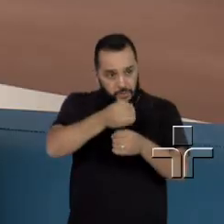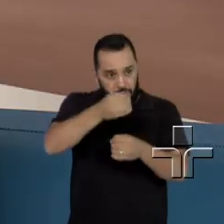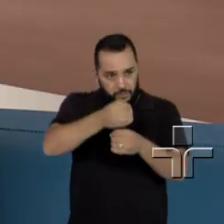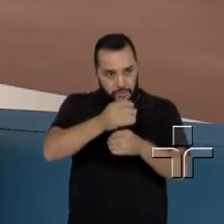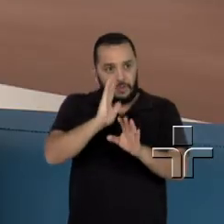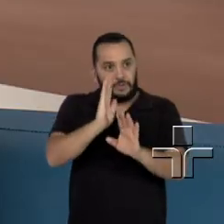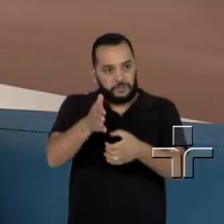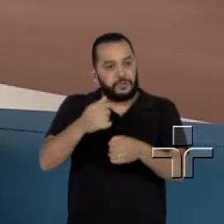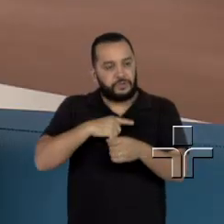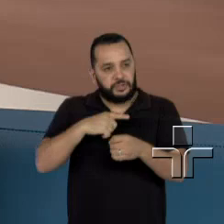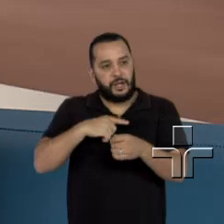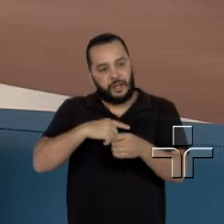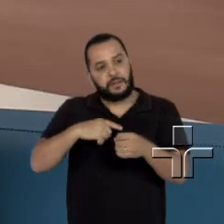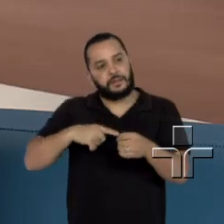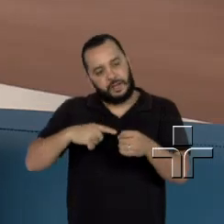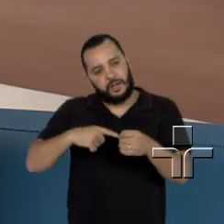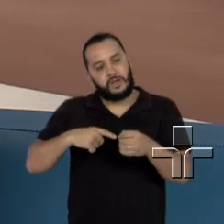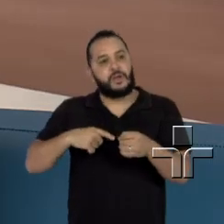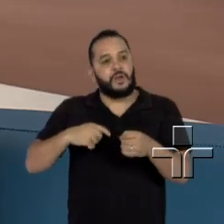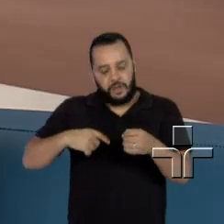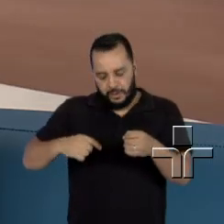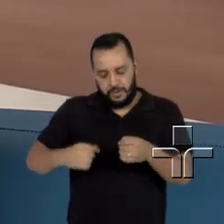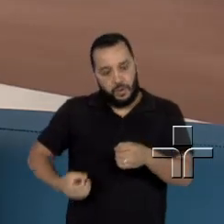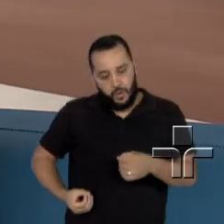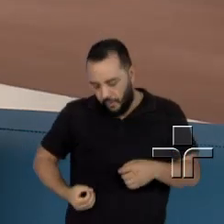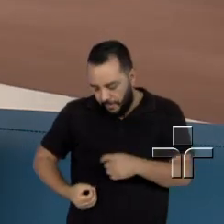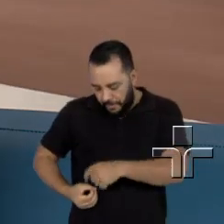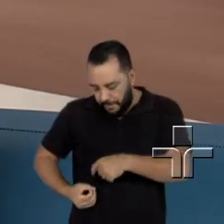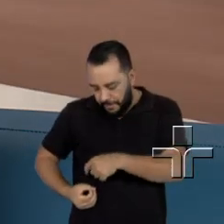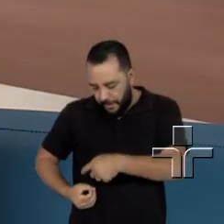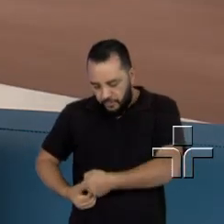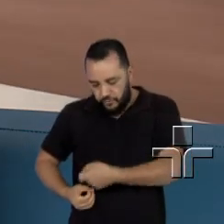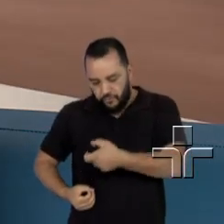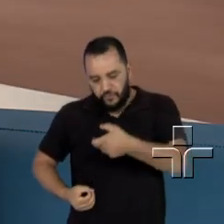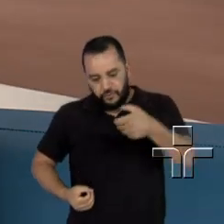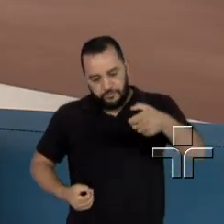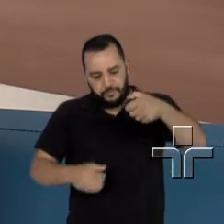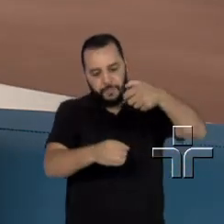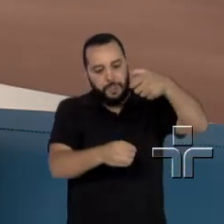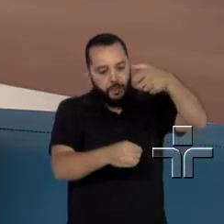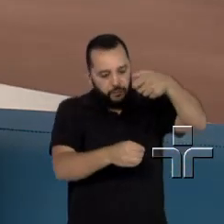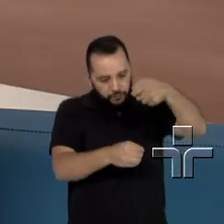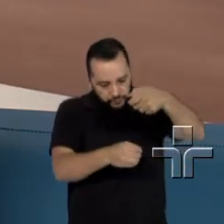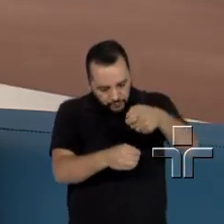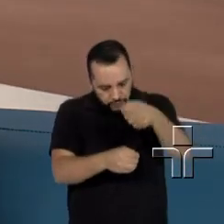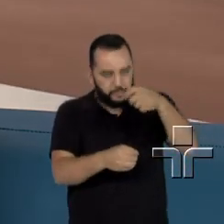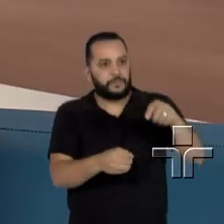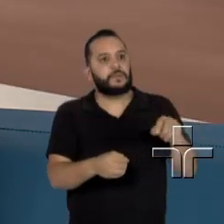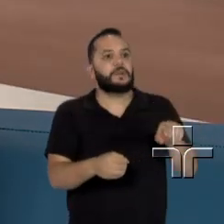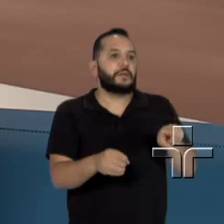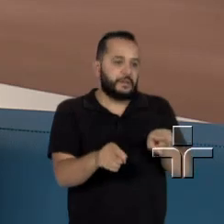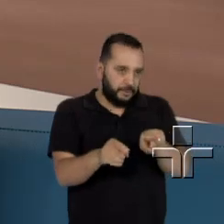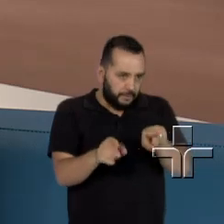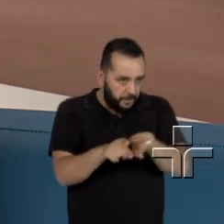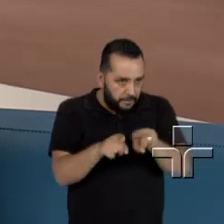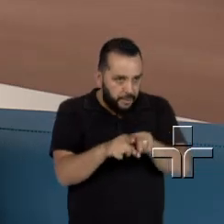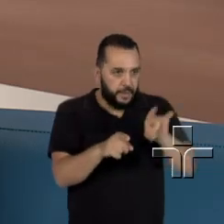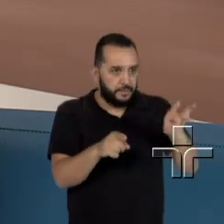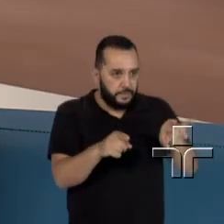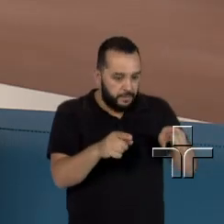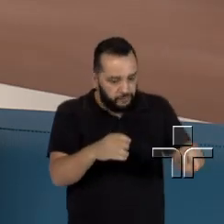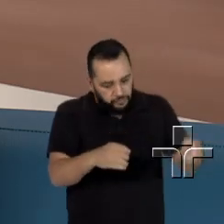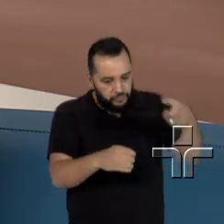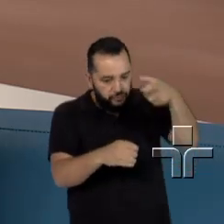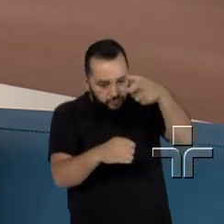desistia, porque eu tenho, assim, eu posso falar, porque aqui é independente, eu tenho uma sensibilidade, eu sonhava, eu via